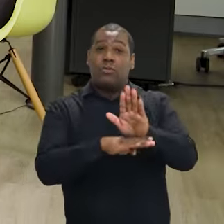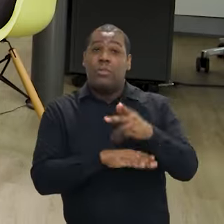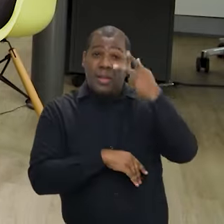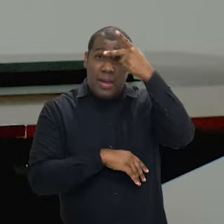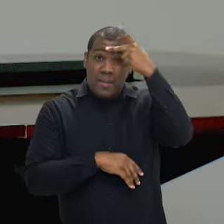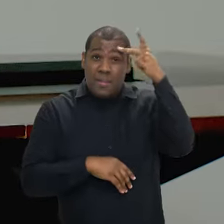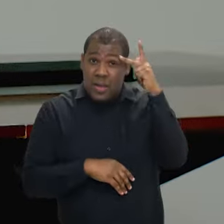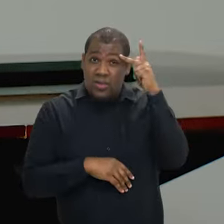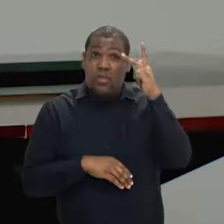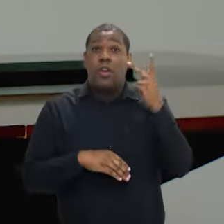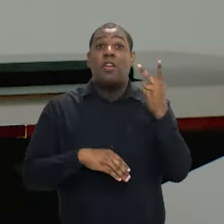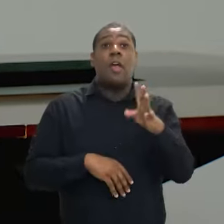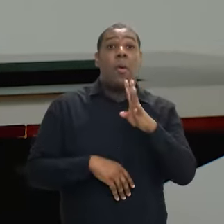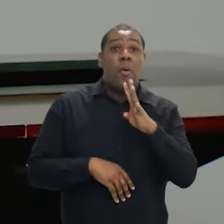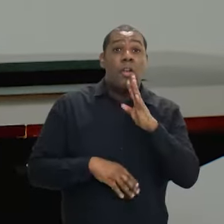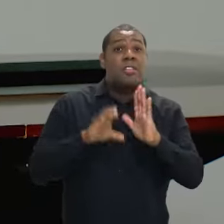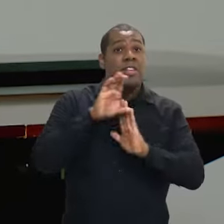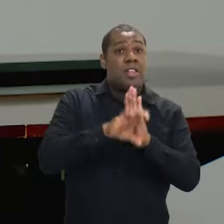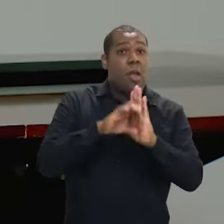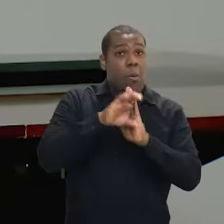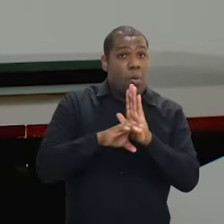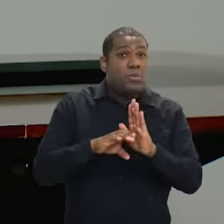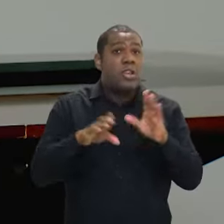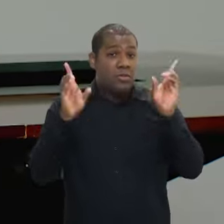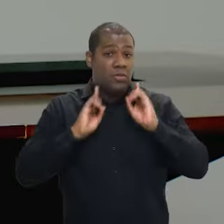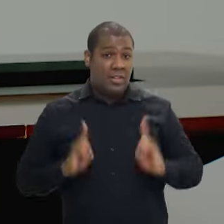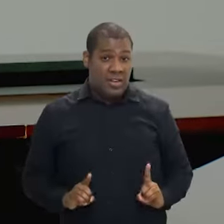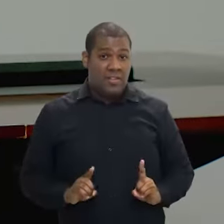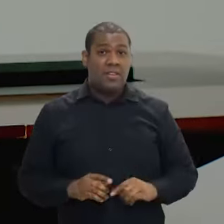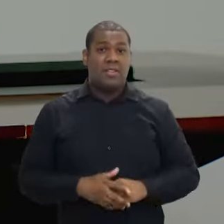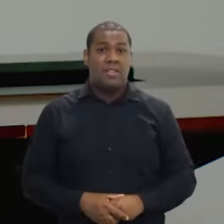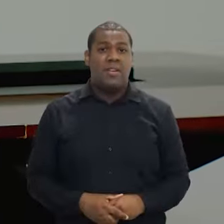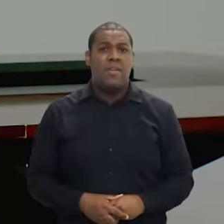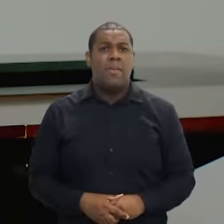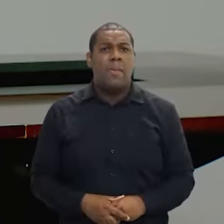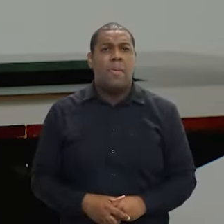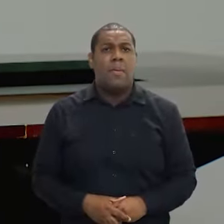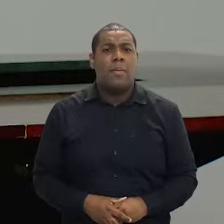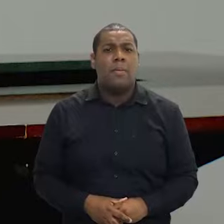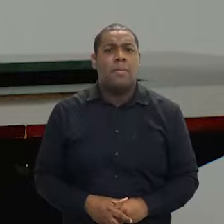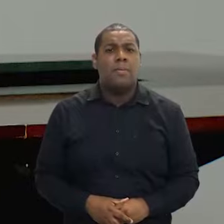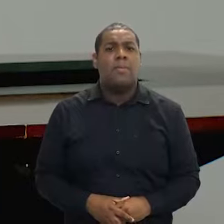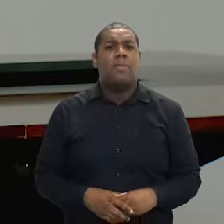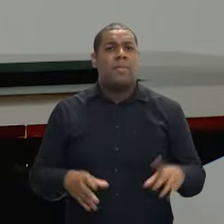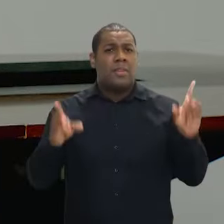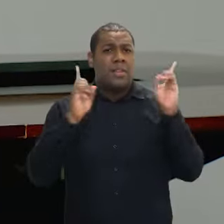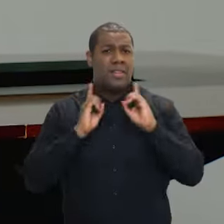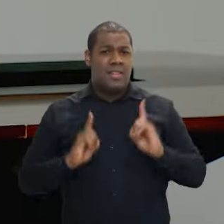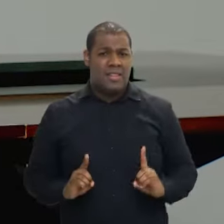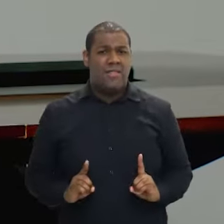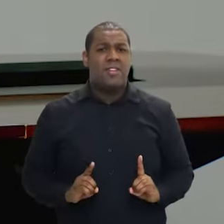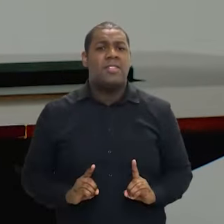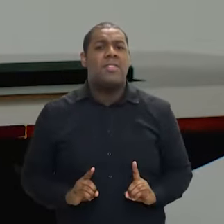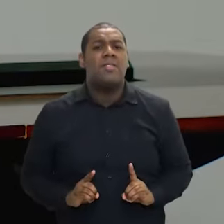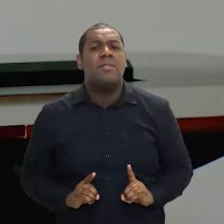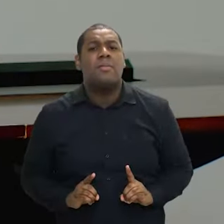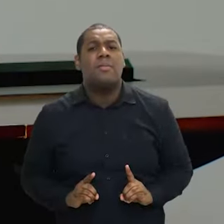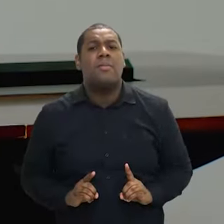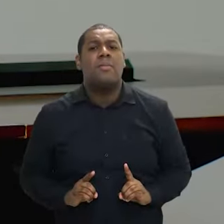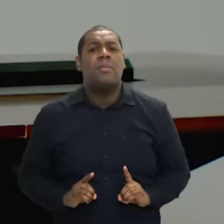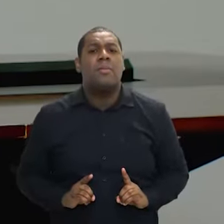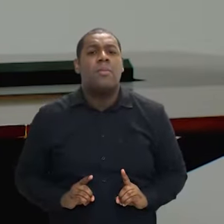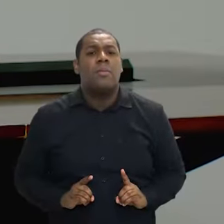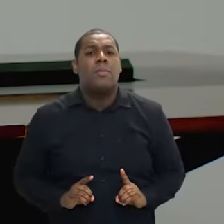deficiência no Brasil, para mostrar que a condição de deficiência é uma condição que precisa ser